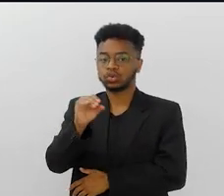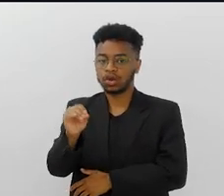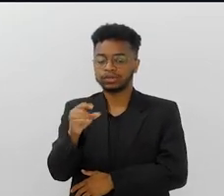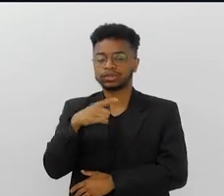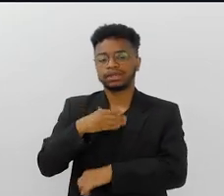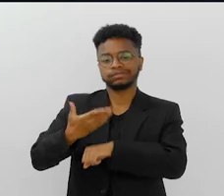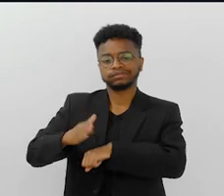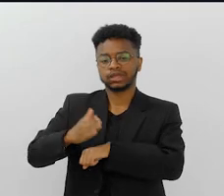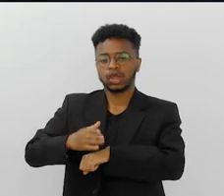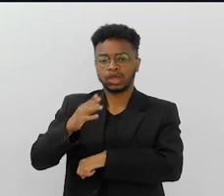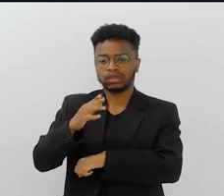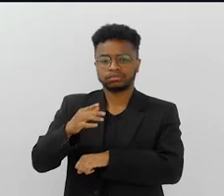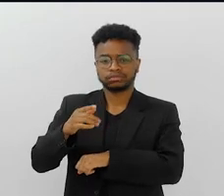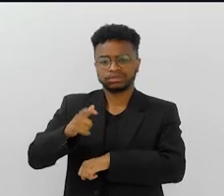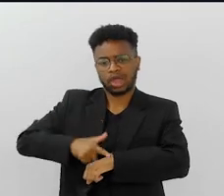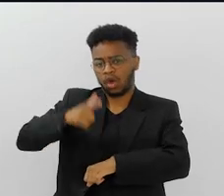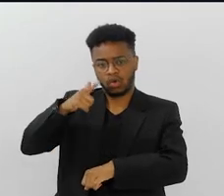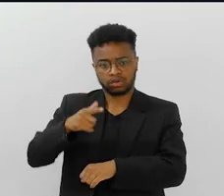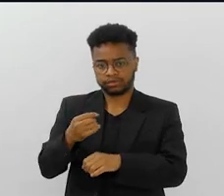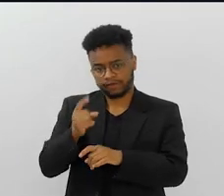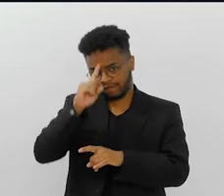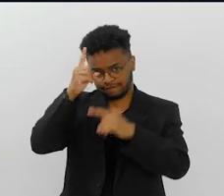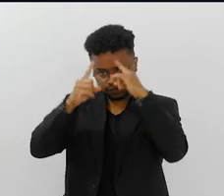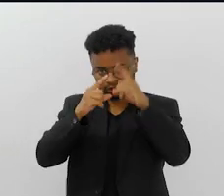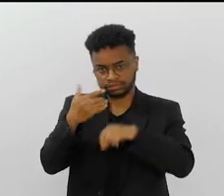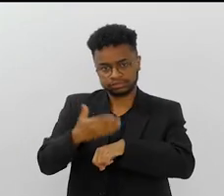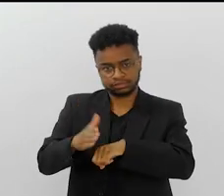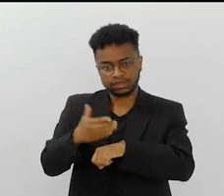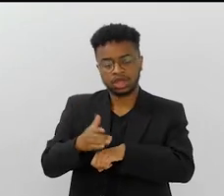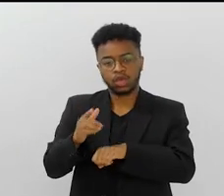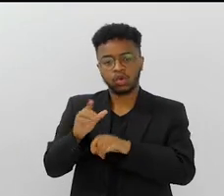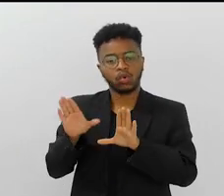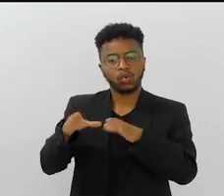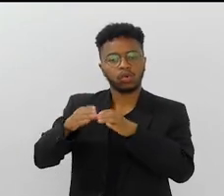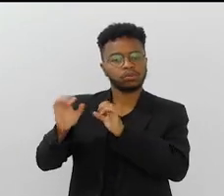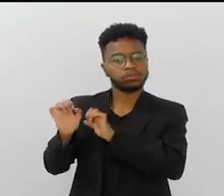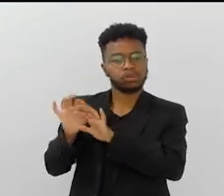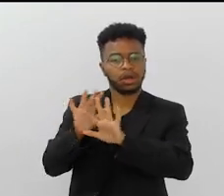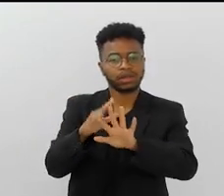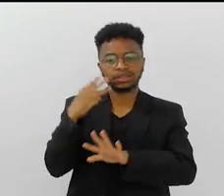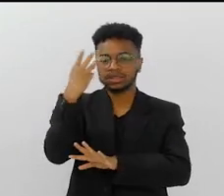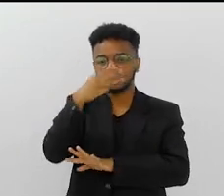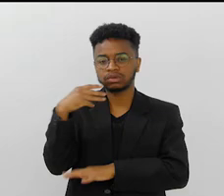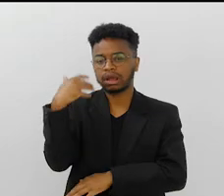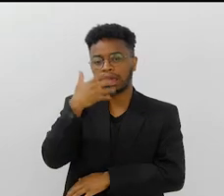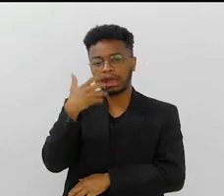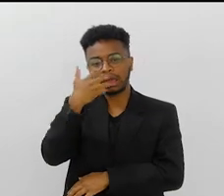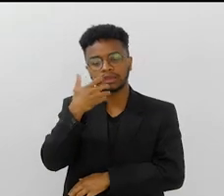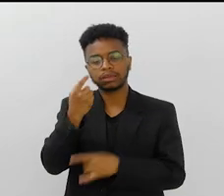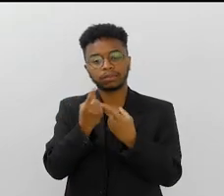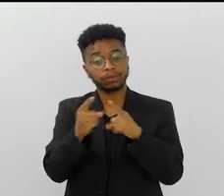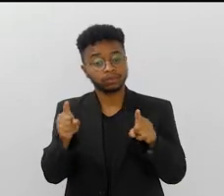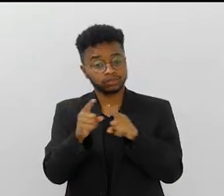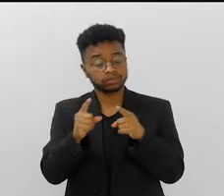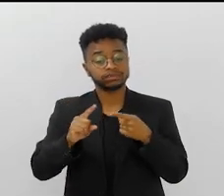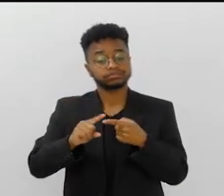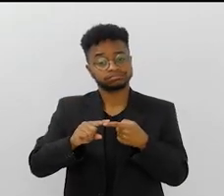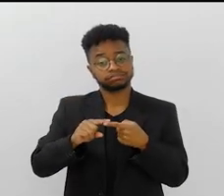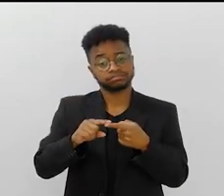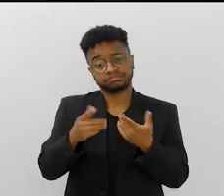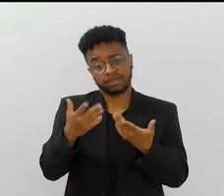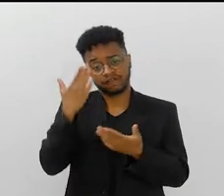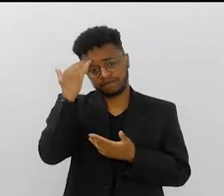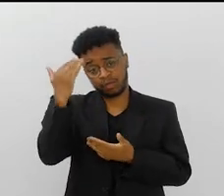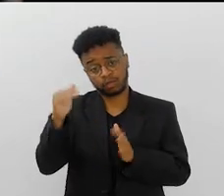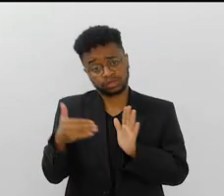faz um ensaio de emergência, um ensaio inesperado, vai em Lópolis inteira para a quadra e passa três horas cantando esse samba exaltação e